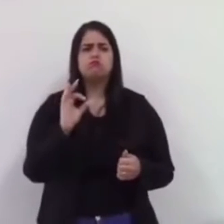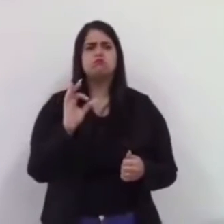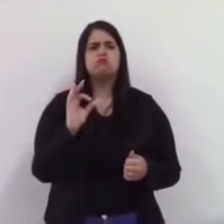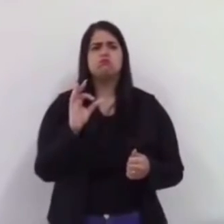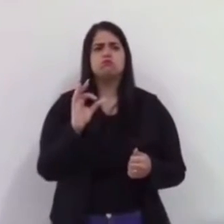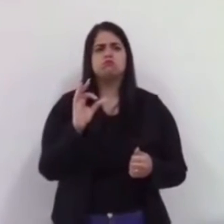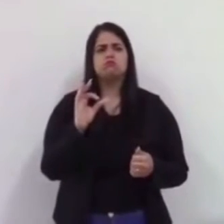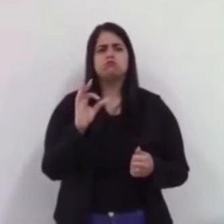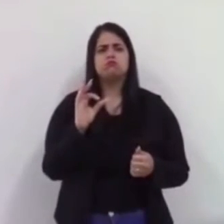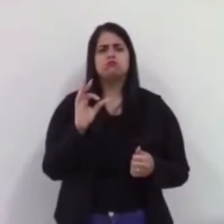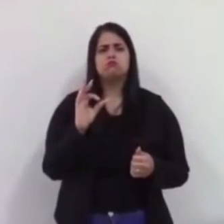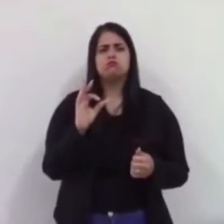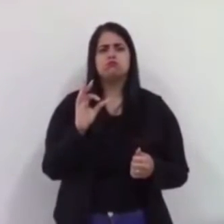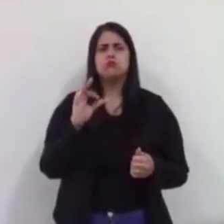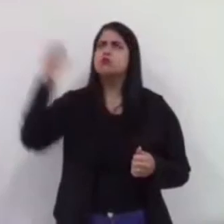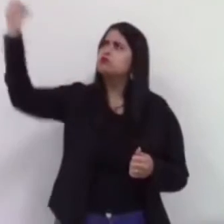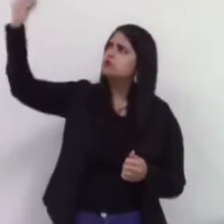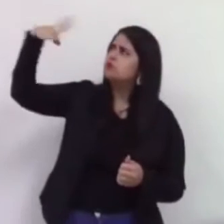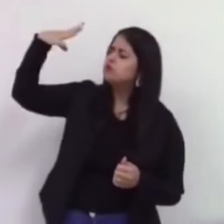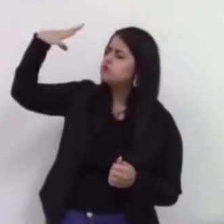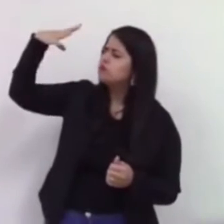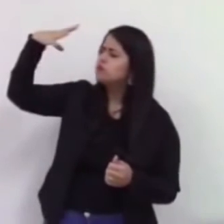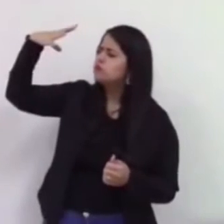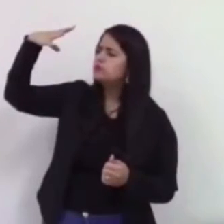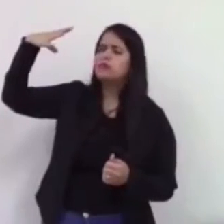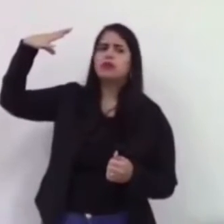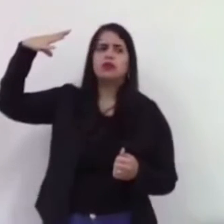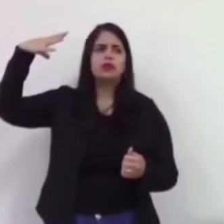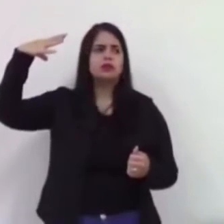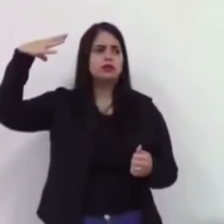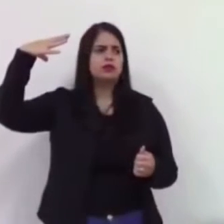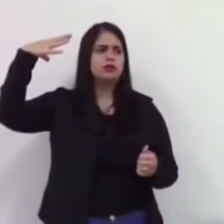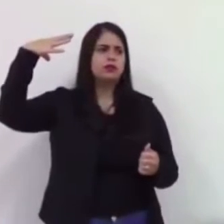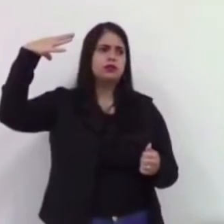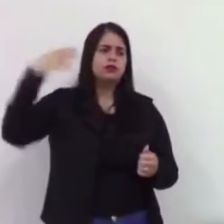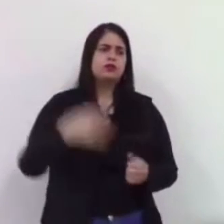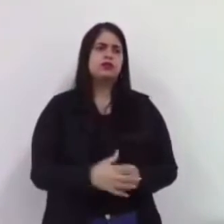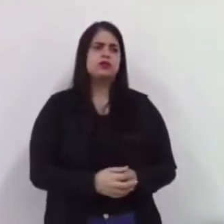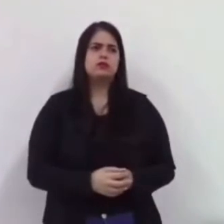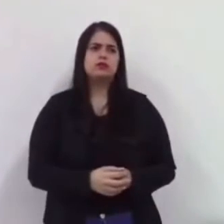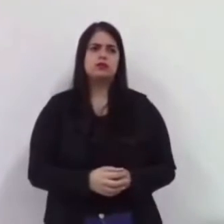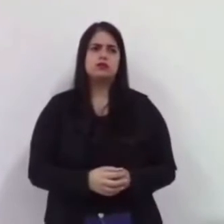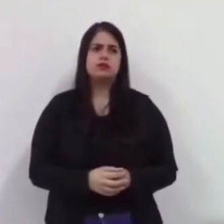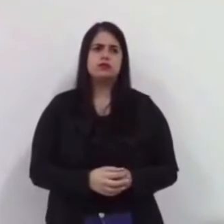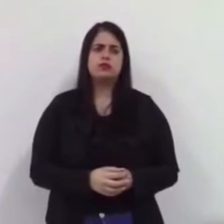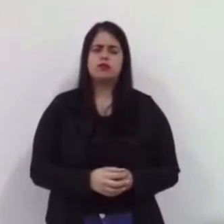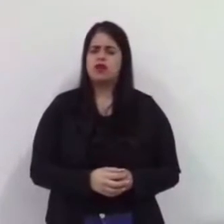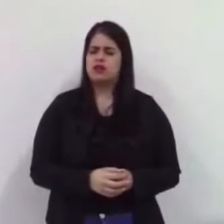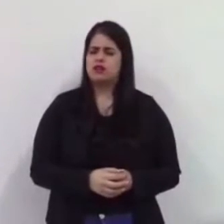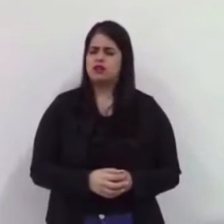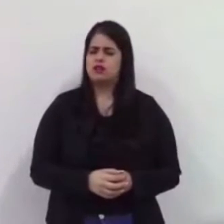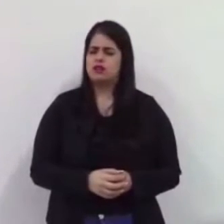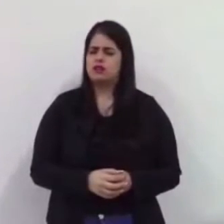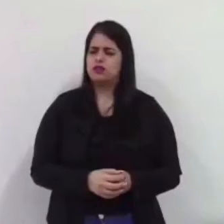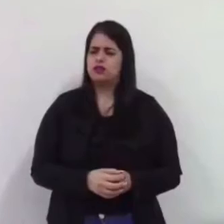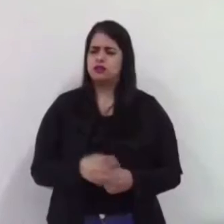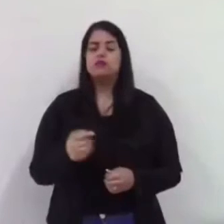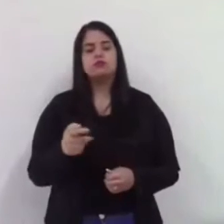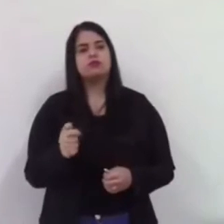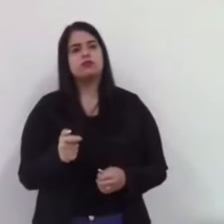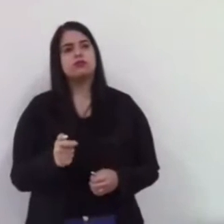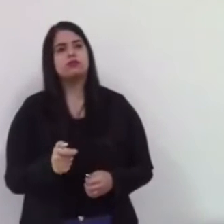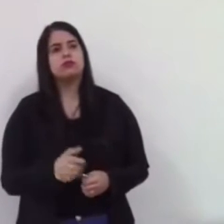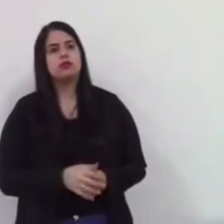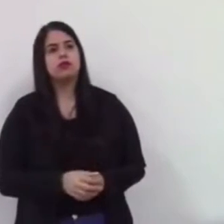quase 100%, né, 95%, presidente, já está dizendo tudo, né, deixou quase perfeito. E vocês acham que estão sem saber, o carro lá da